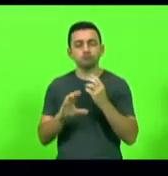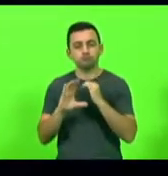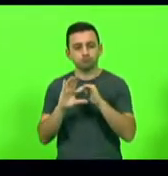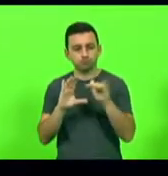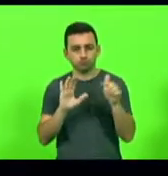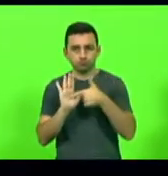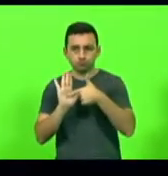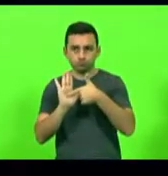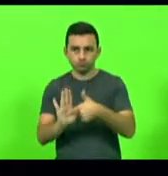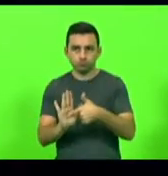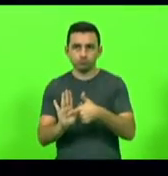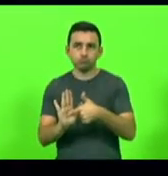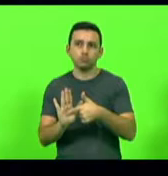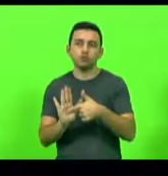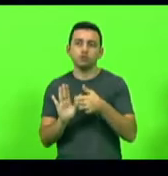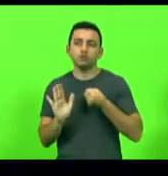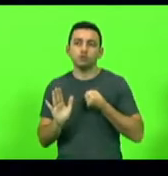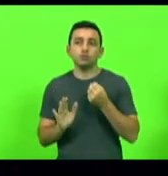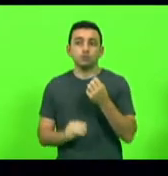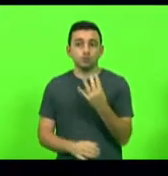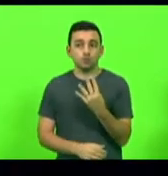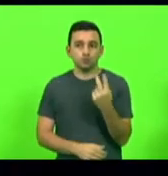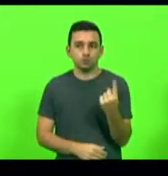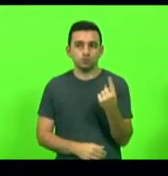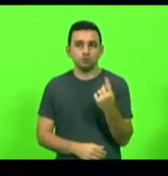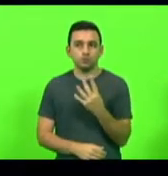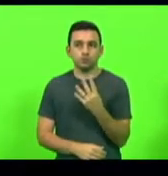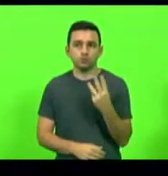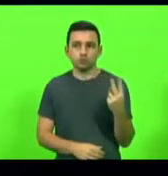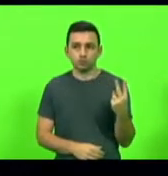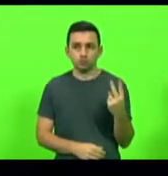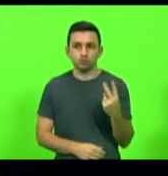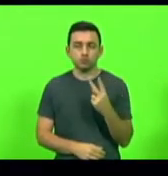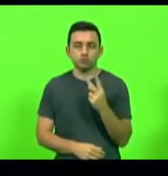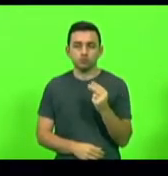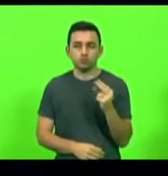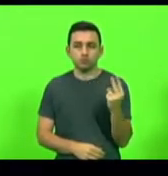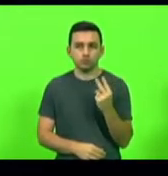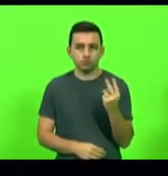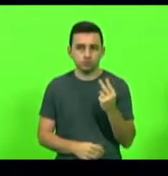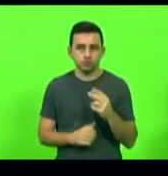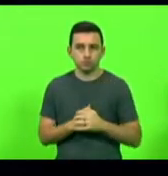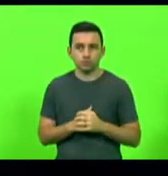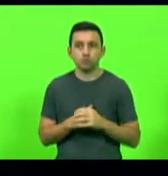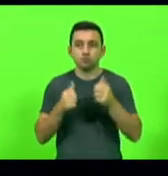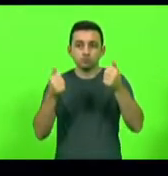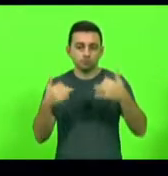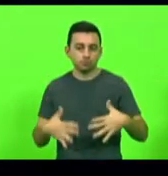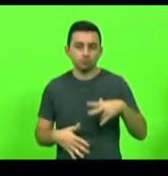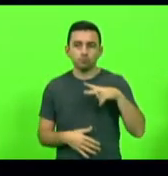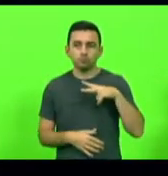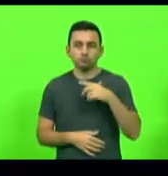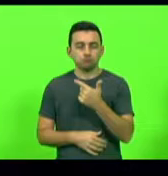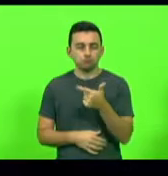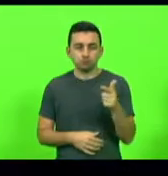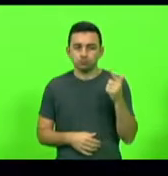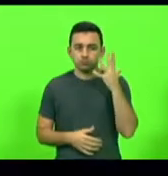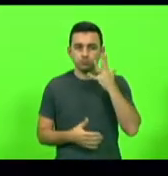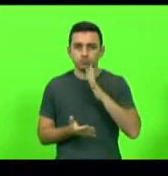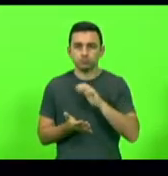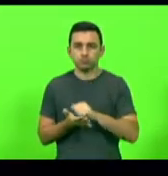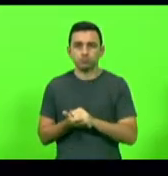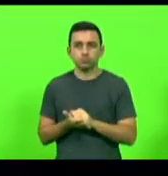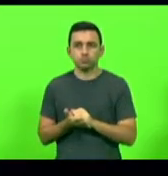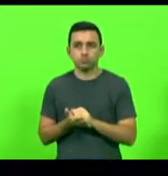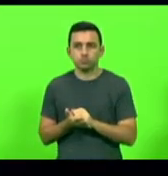as indicações 41 e 42-2022. explicações pessoais, não houve oradores inscritos,